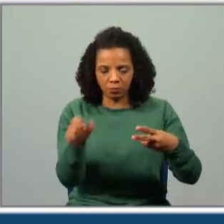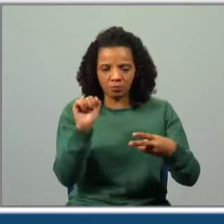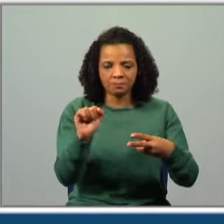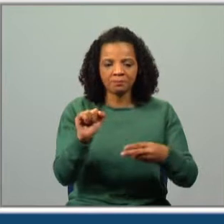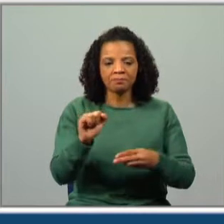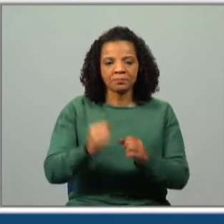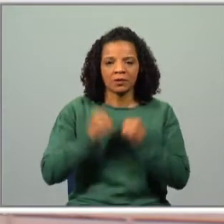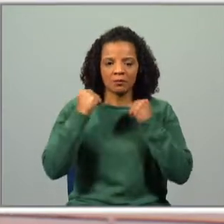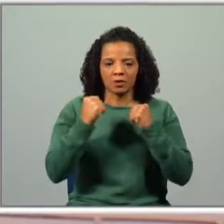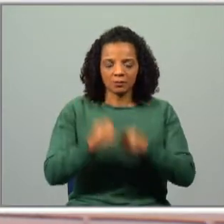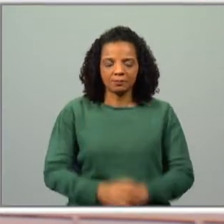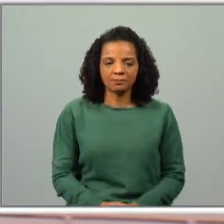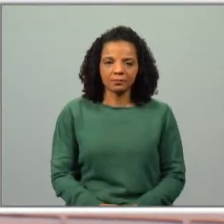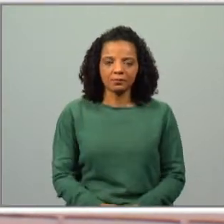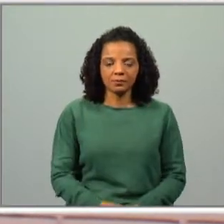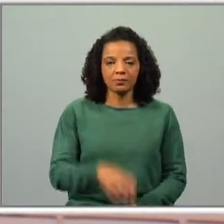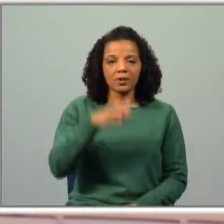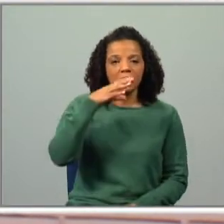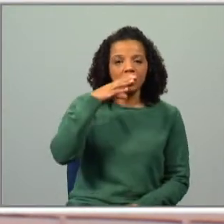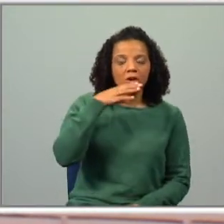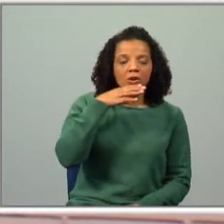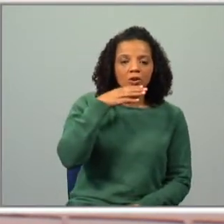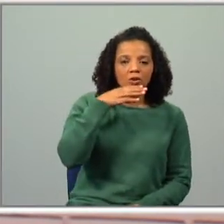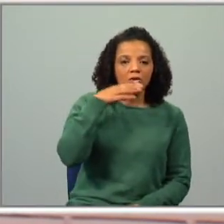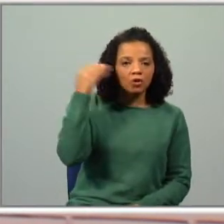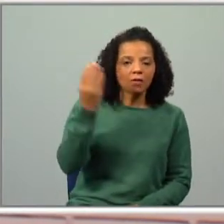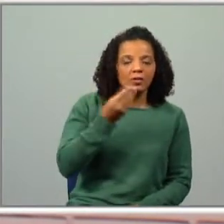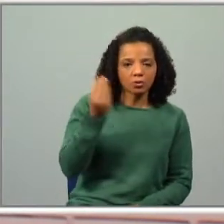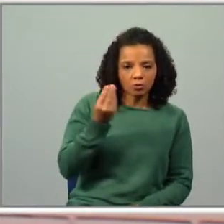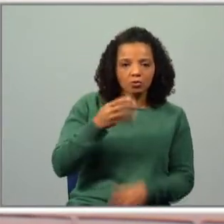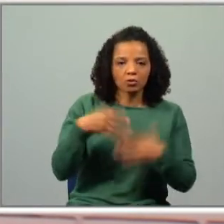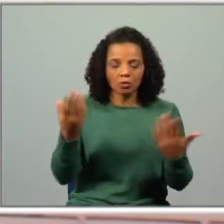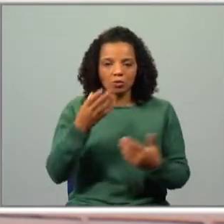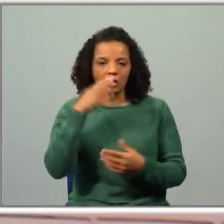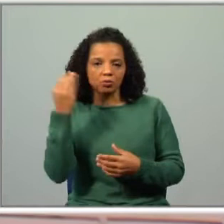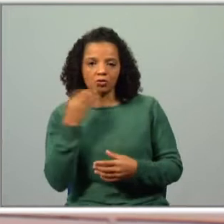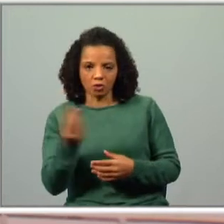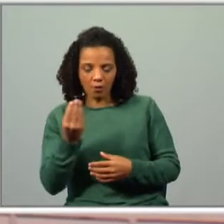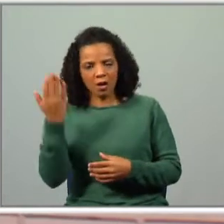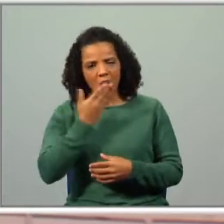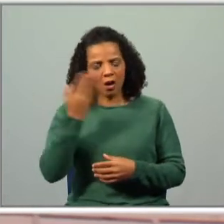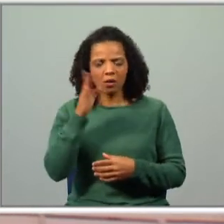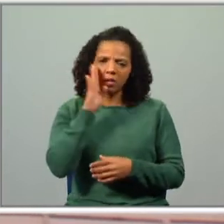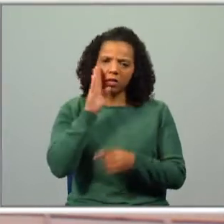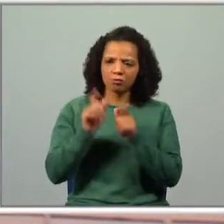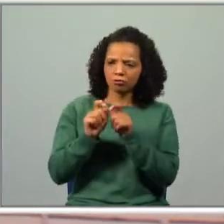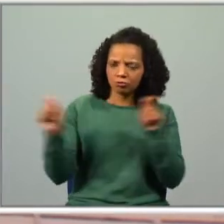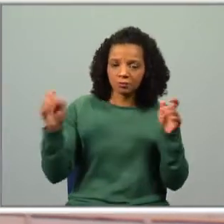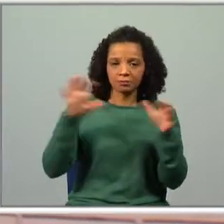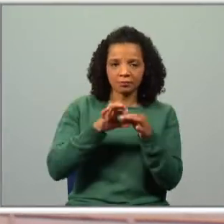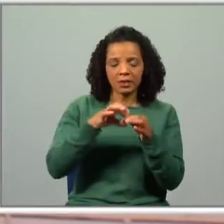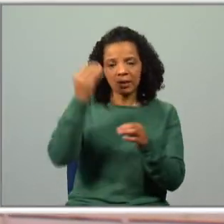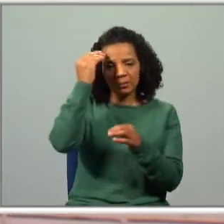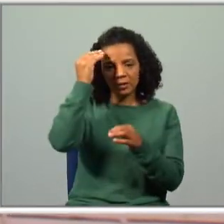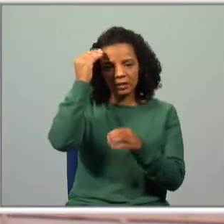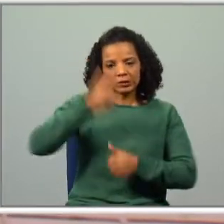superlativo. Para os adultos jovens e jovens adultos que seguem aqui o nosso bloco, em termos de aprendizagens essenciais, que foi